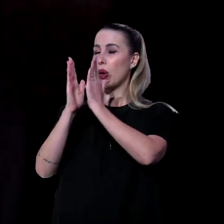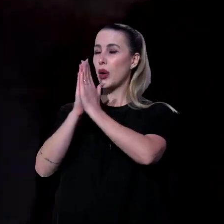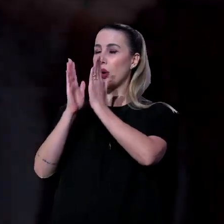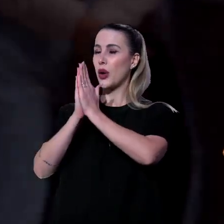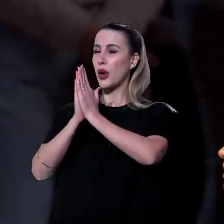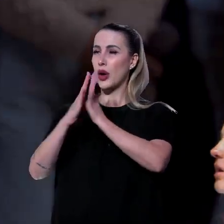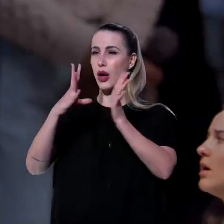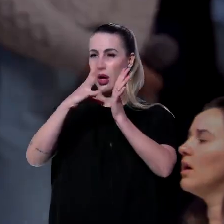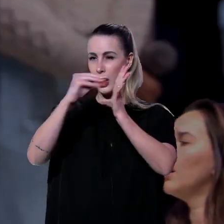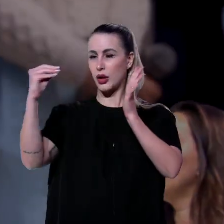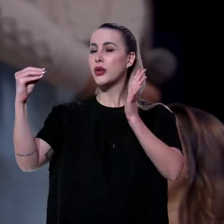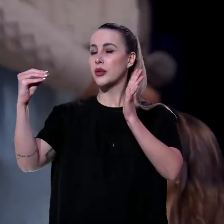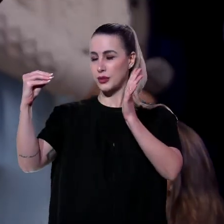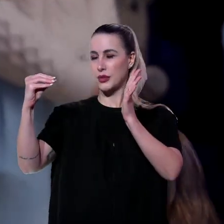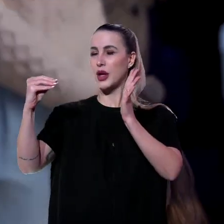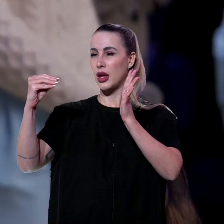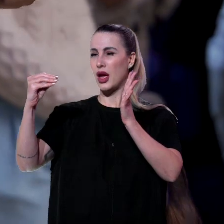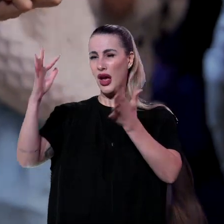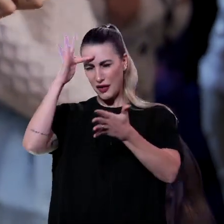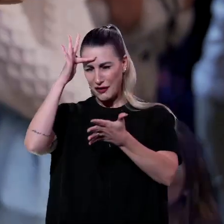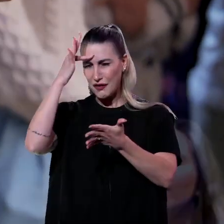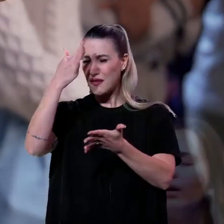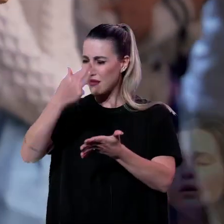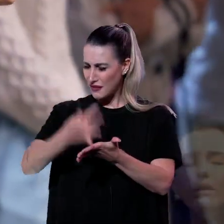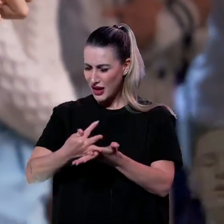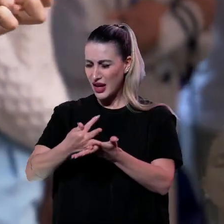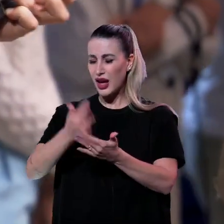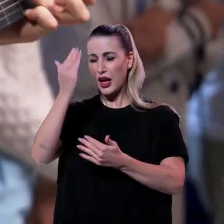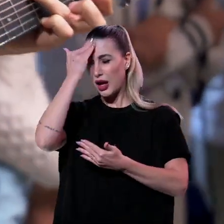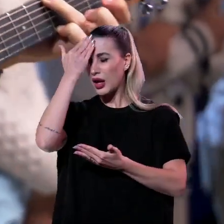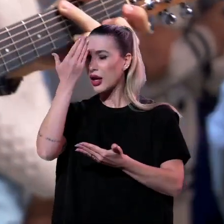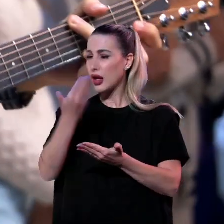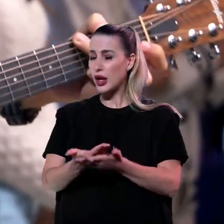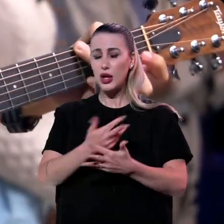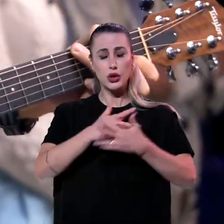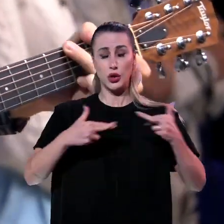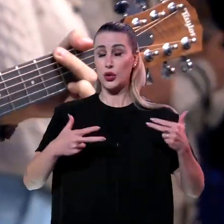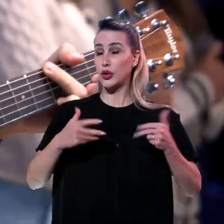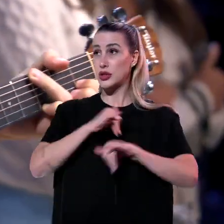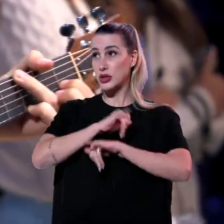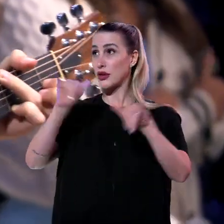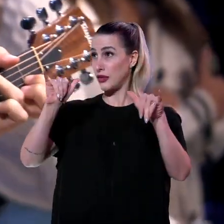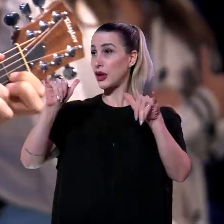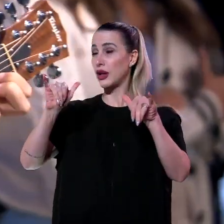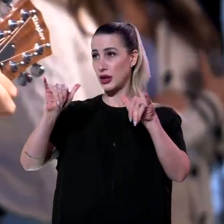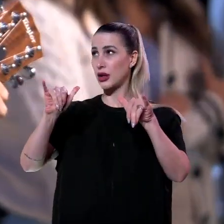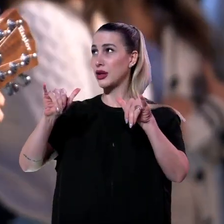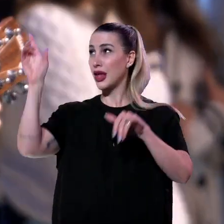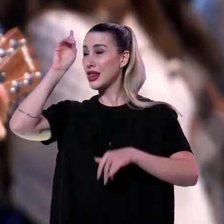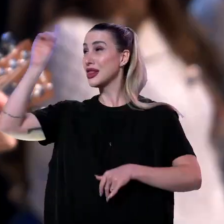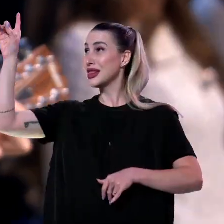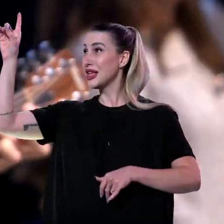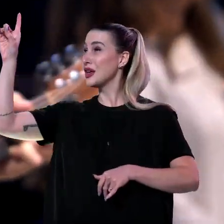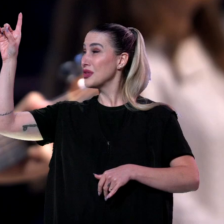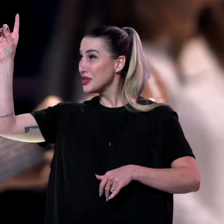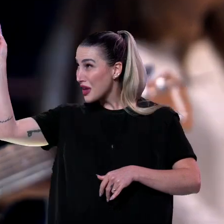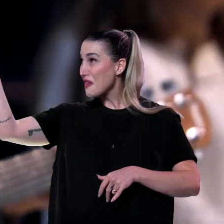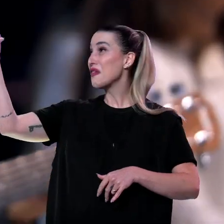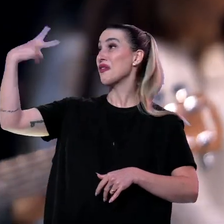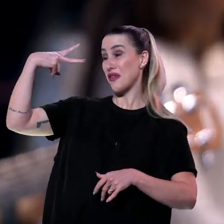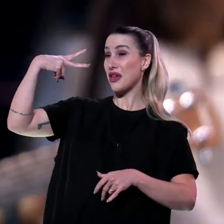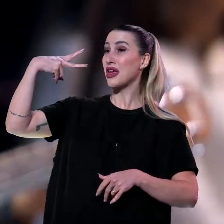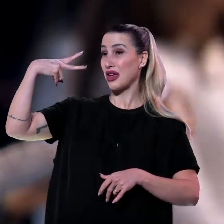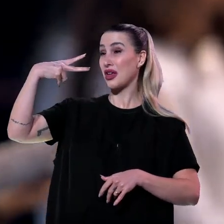Repete essa oração com fé. Crendo no que você está falando. E naquele Deus que ouve a sua oração. No Jesus que